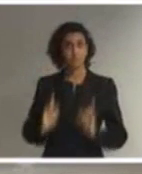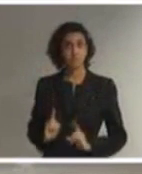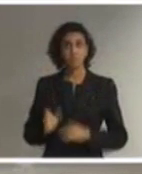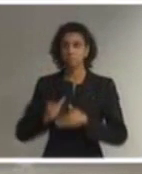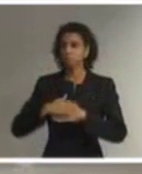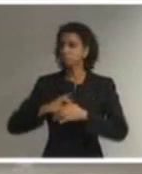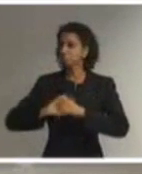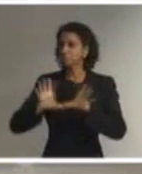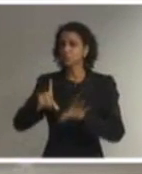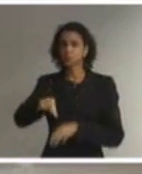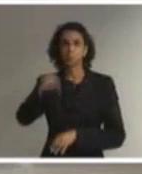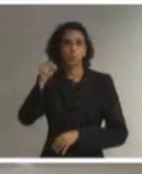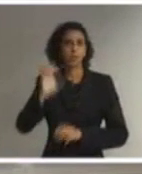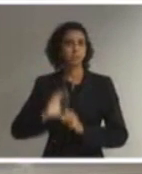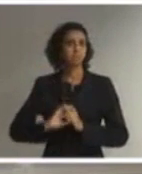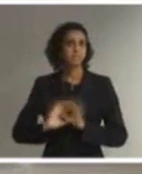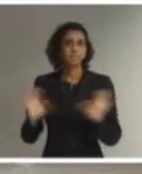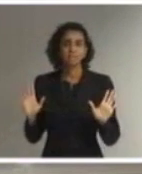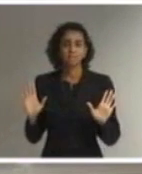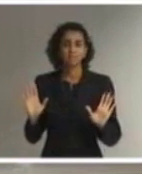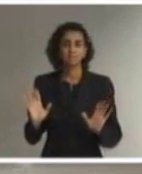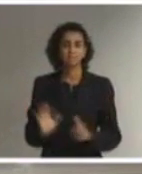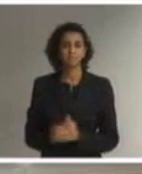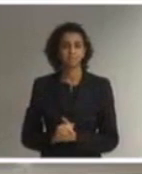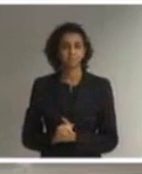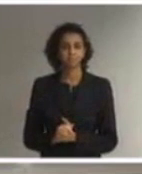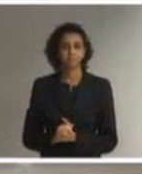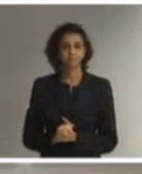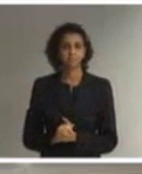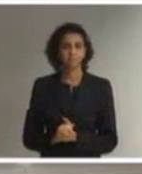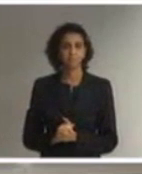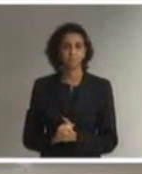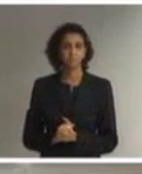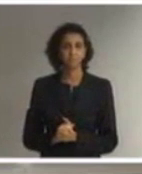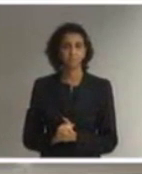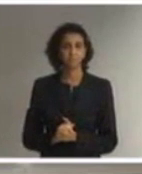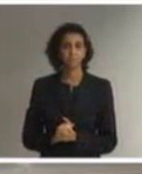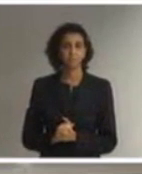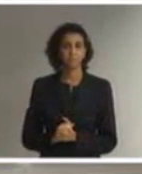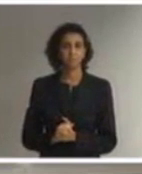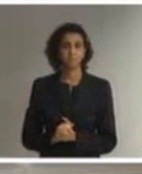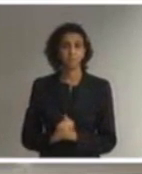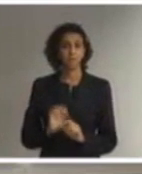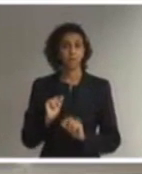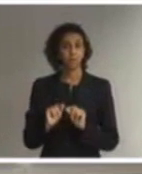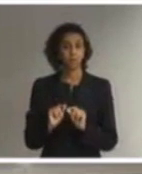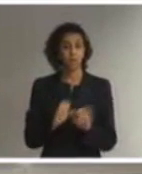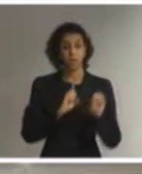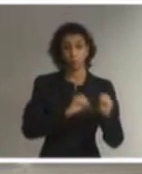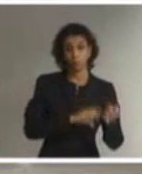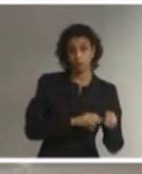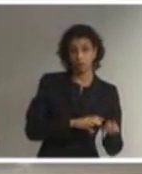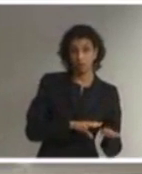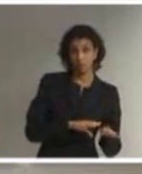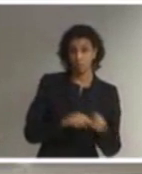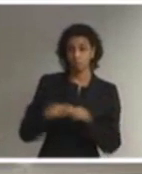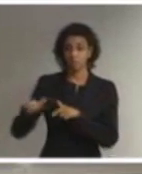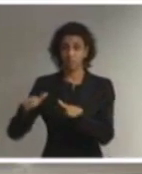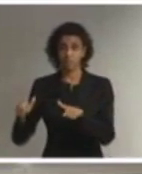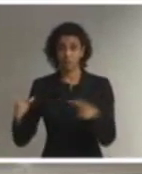as suas próprias escolhas. Então, este ligar educação e trabalho